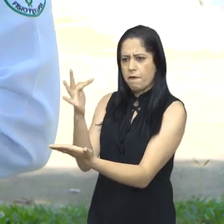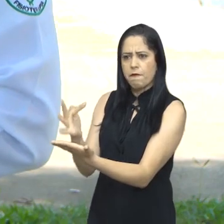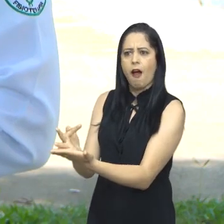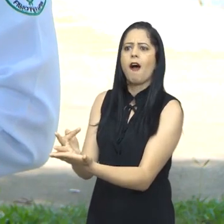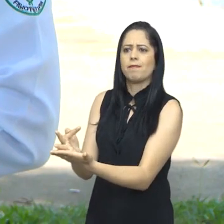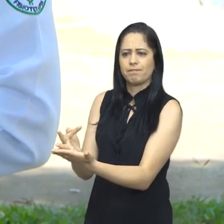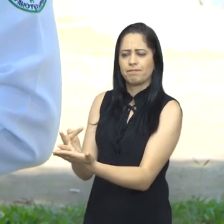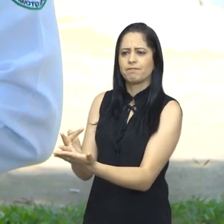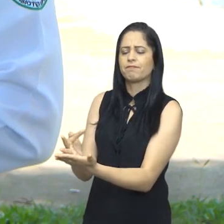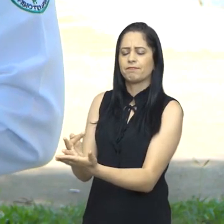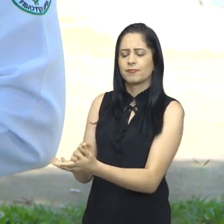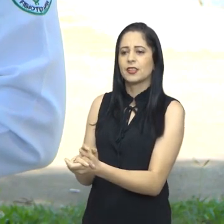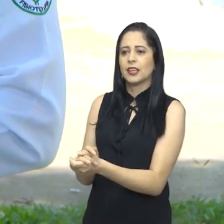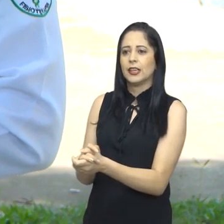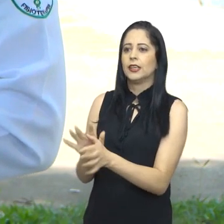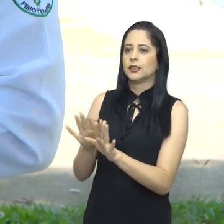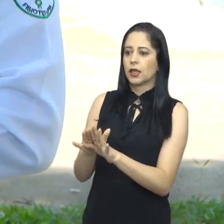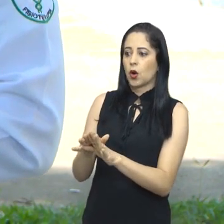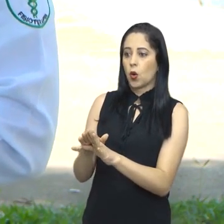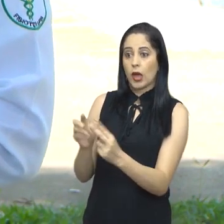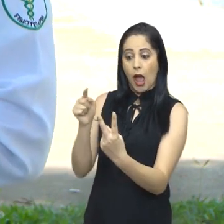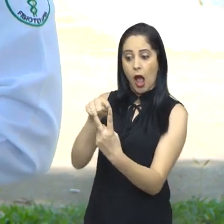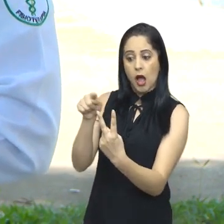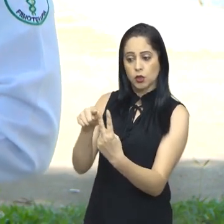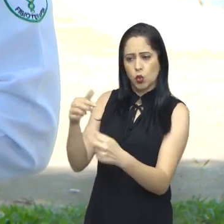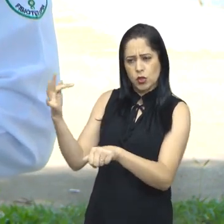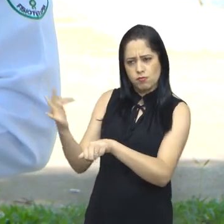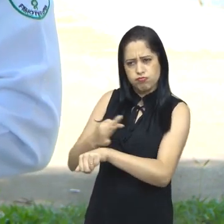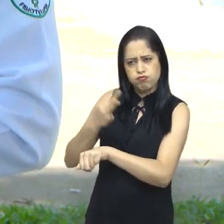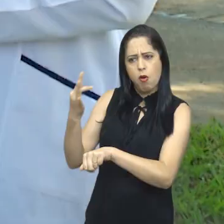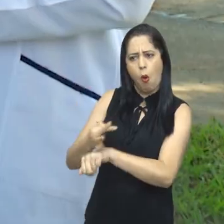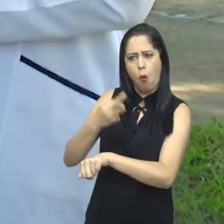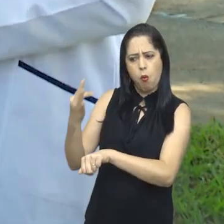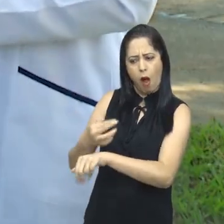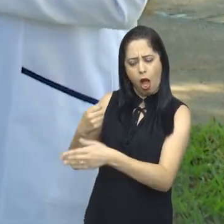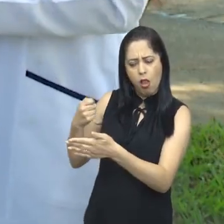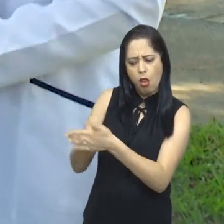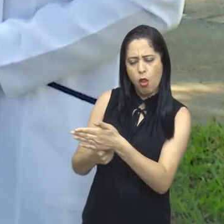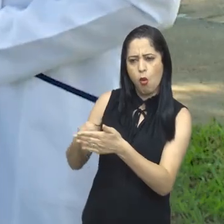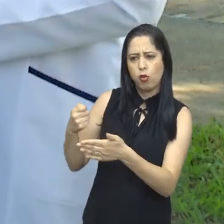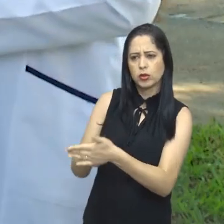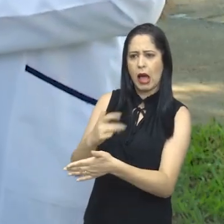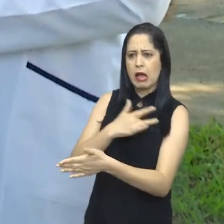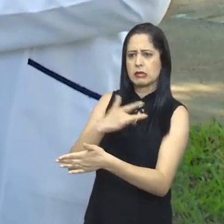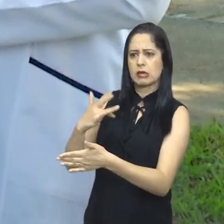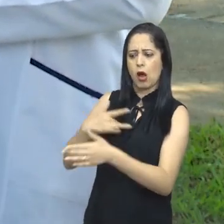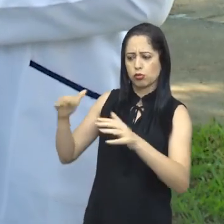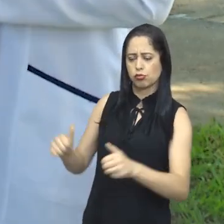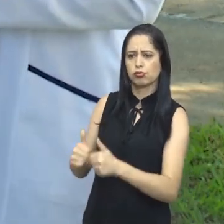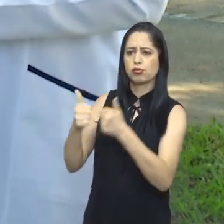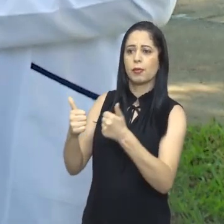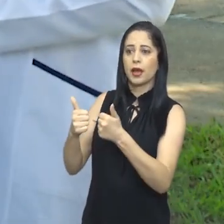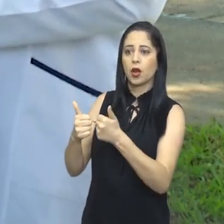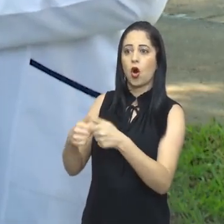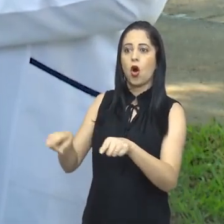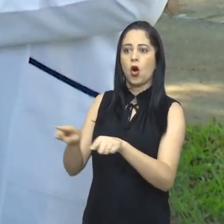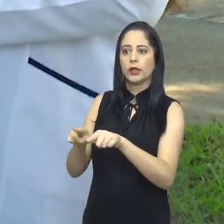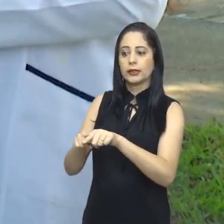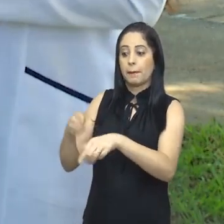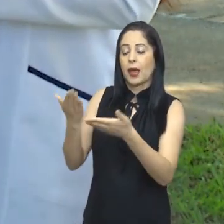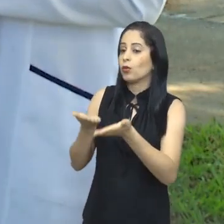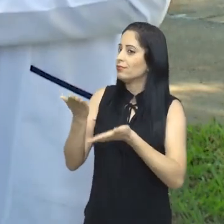muito grande, né? E a perseverança das duas, né? Em se recuperar, né? Em fazer os